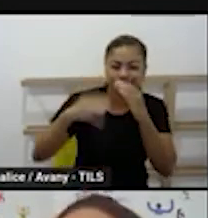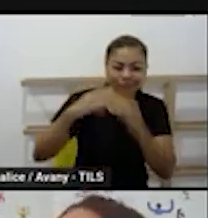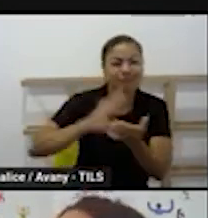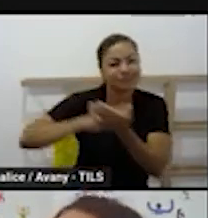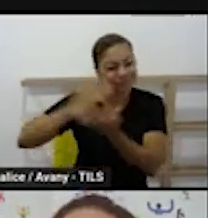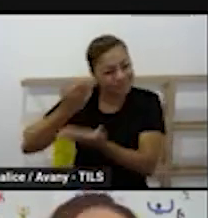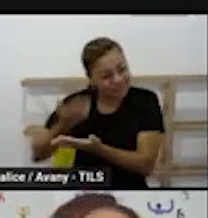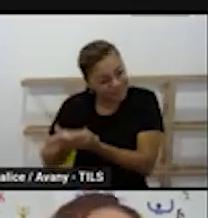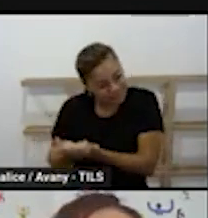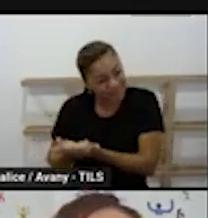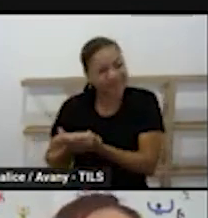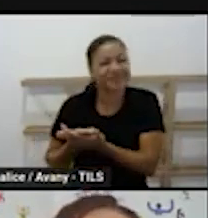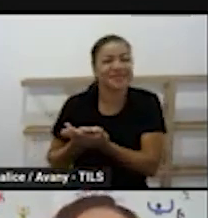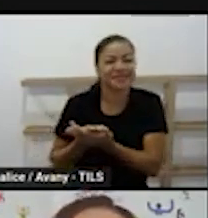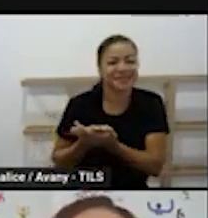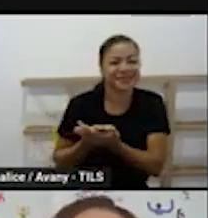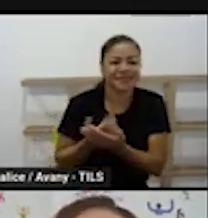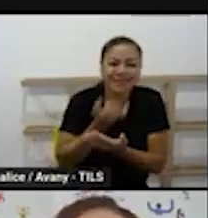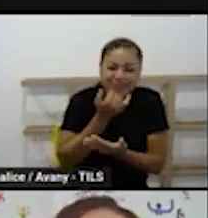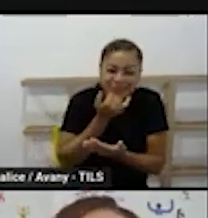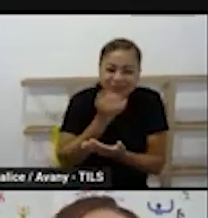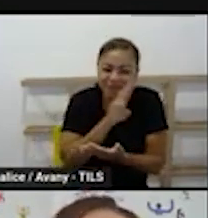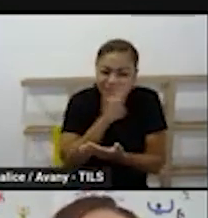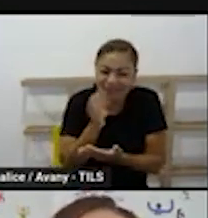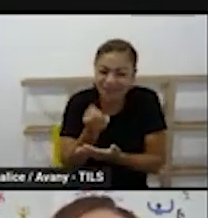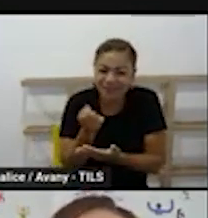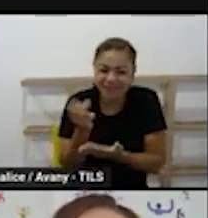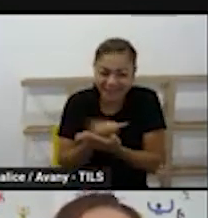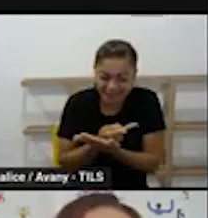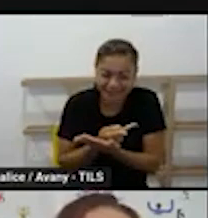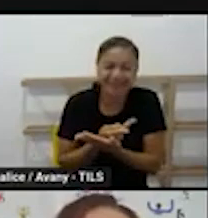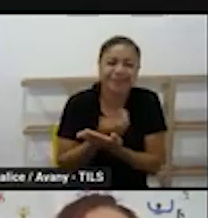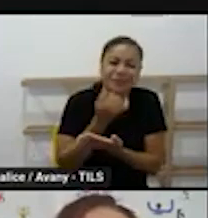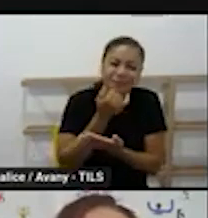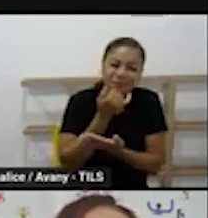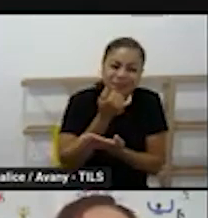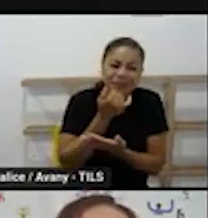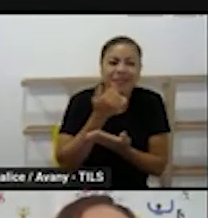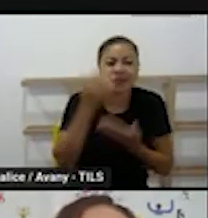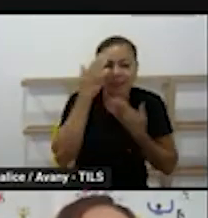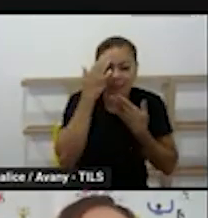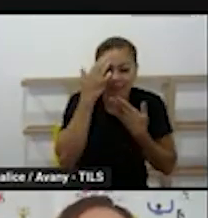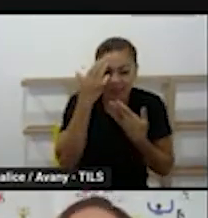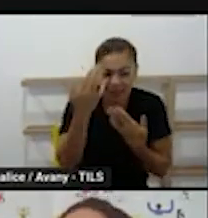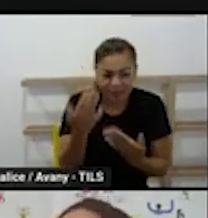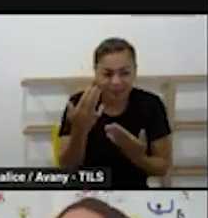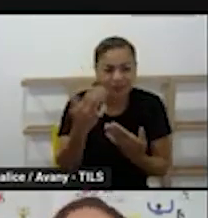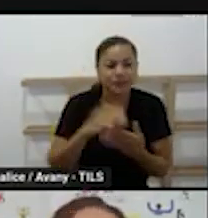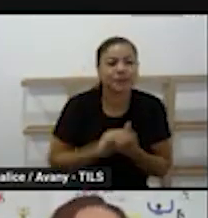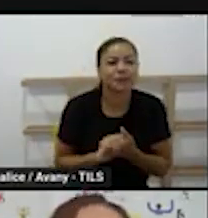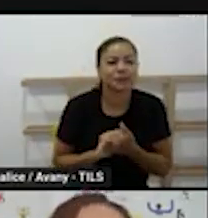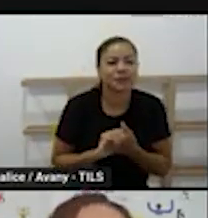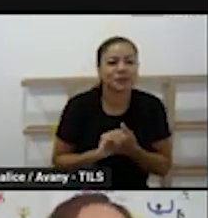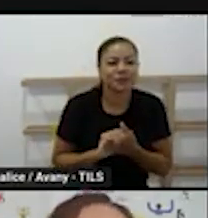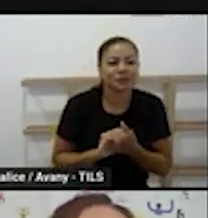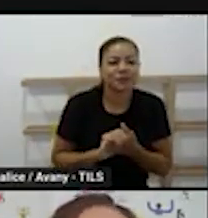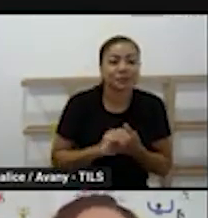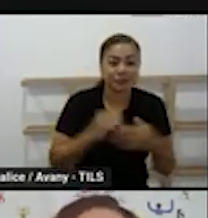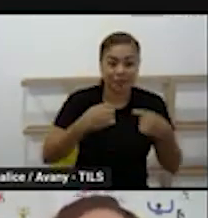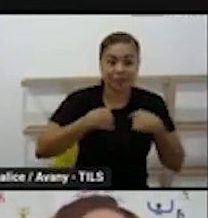desculpa quero agradecer a participação de vocês quero dizer que eu confio